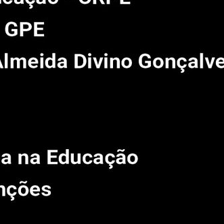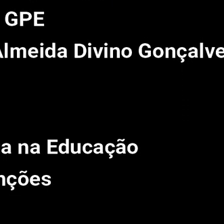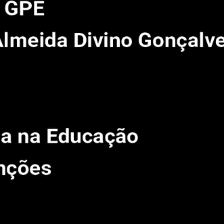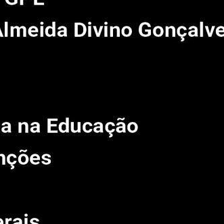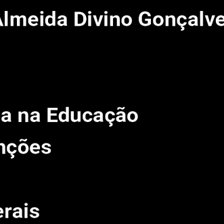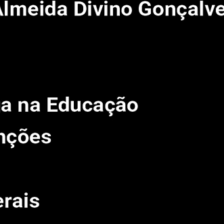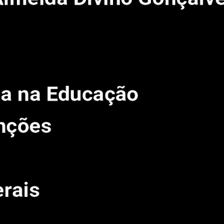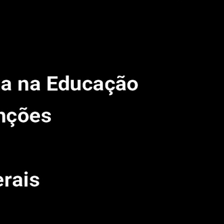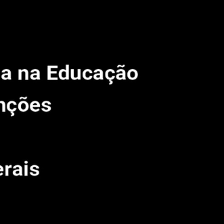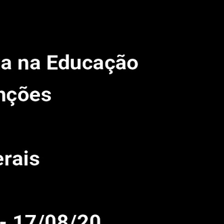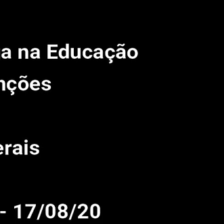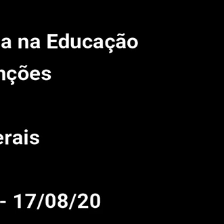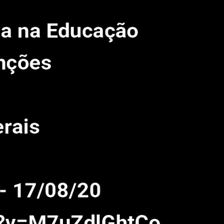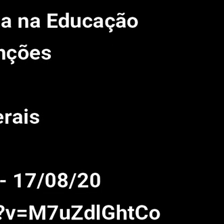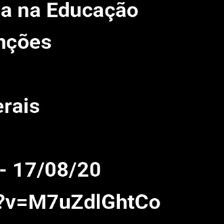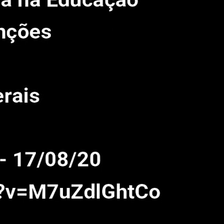Se no